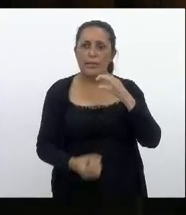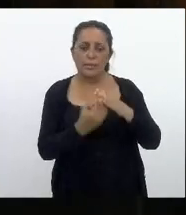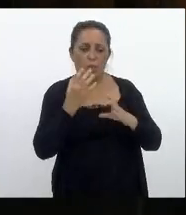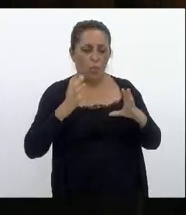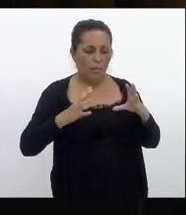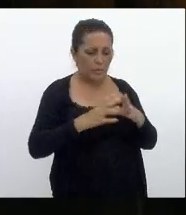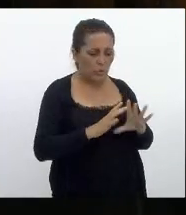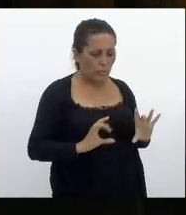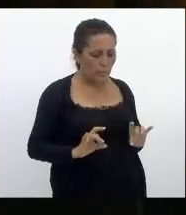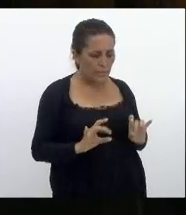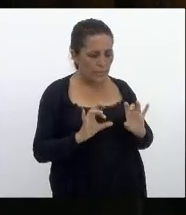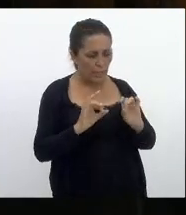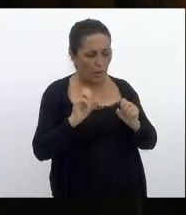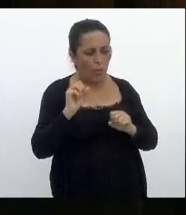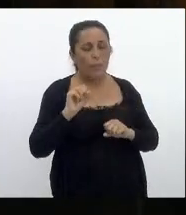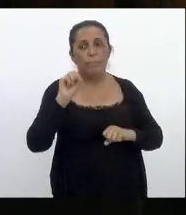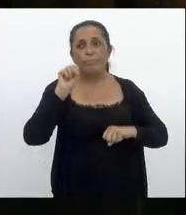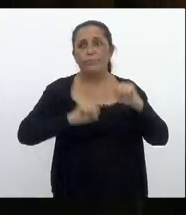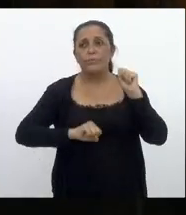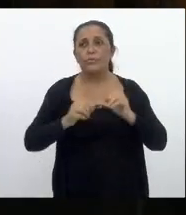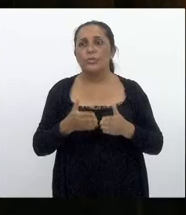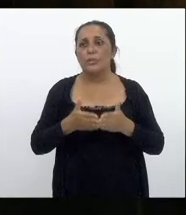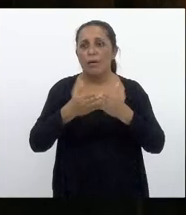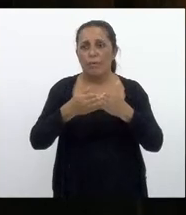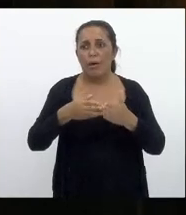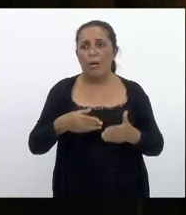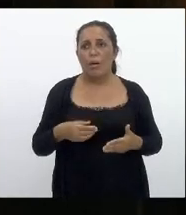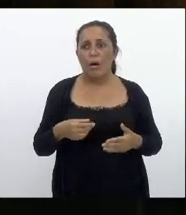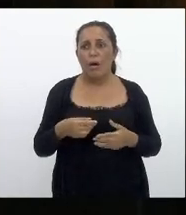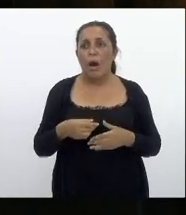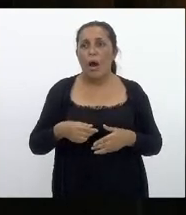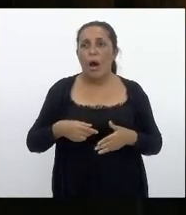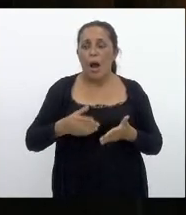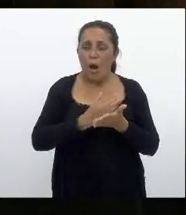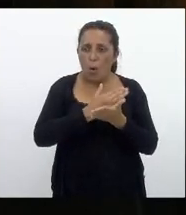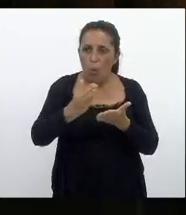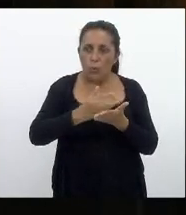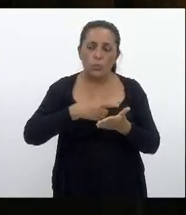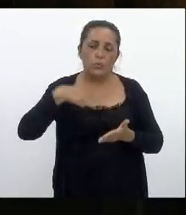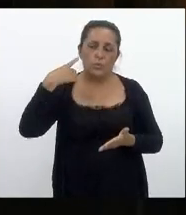especial da indústria naval e alguns deputados inclusive que me antecederam